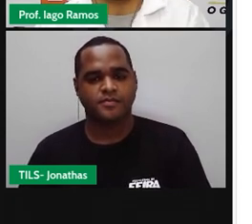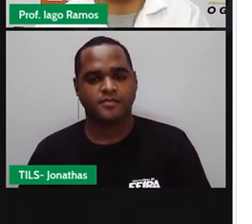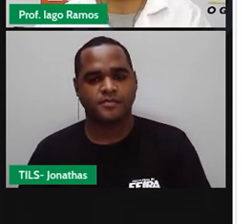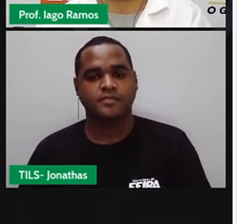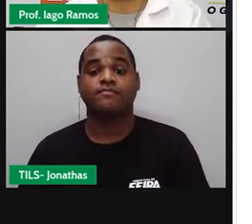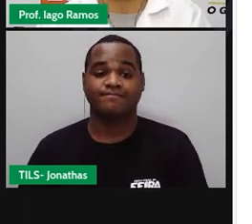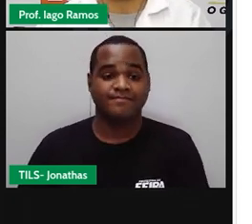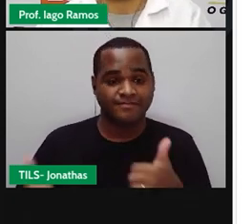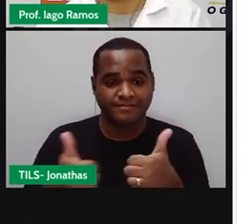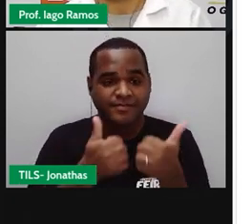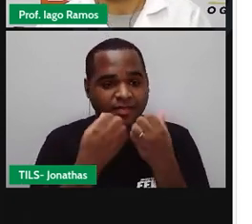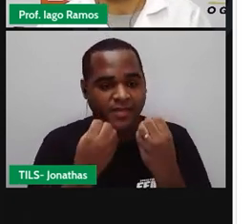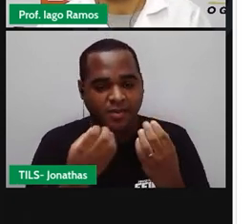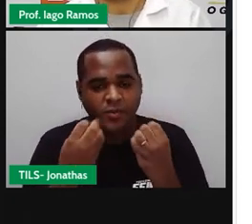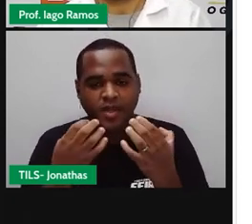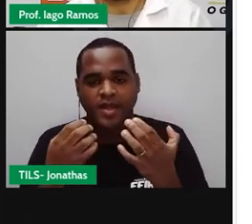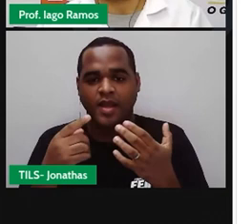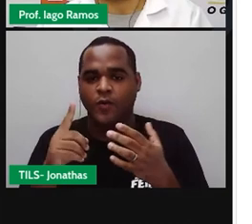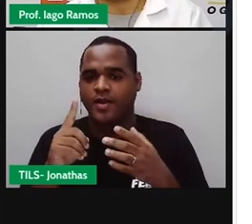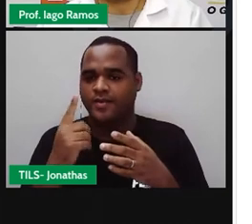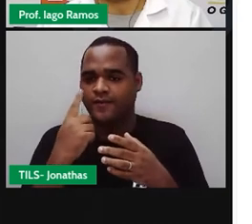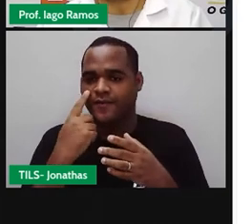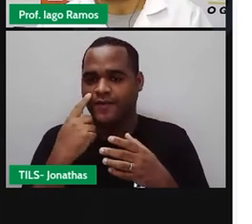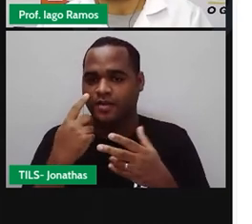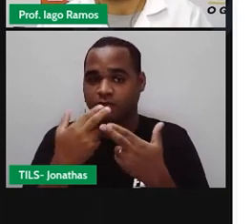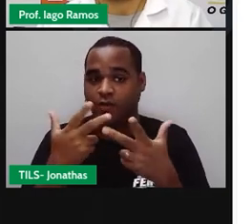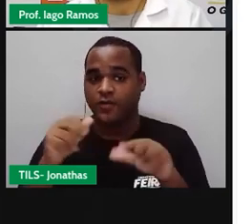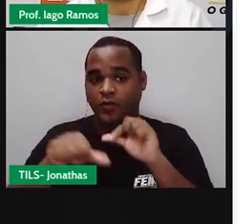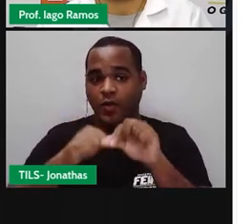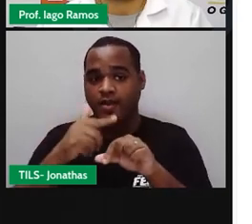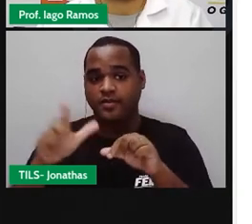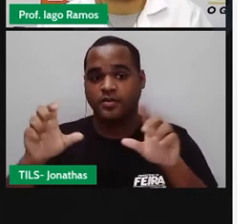dito isso, vamos fazer o que? Vamos mudar a nossa tela,